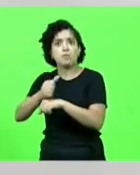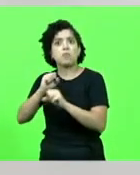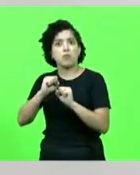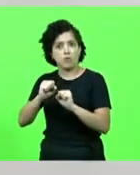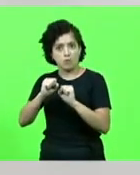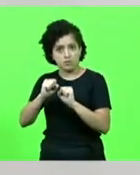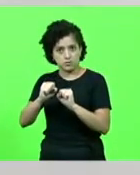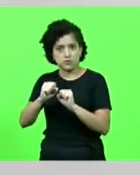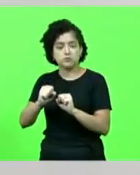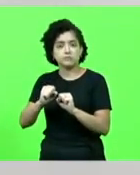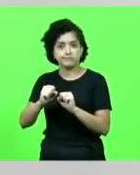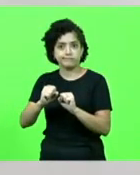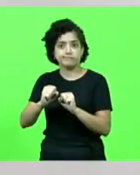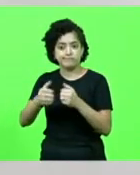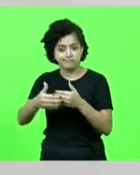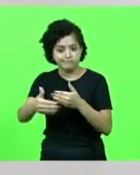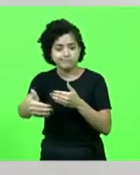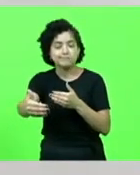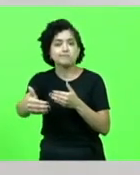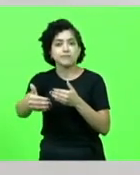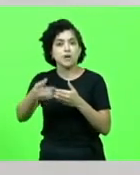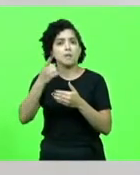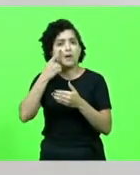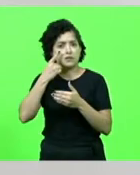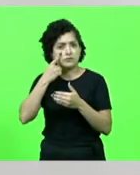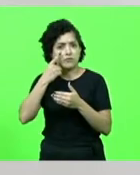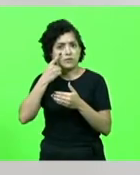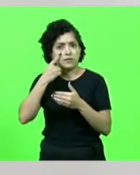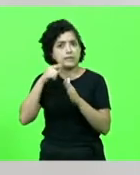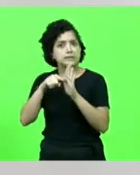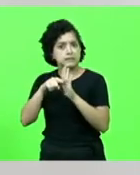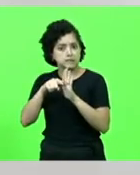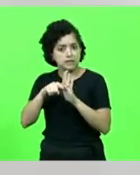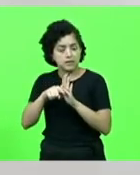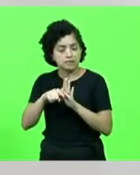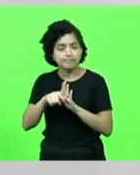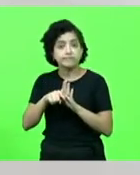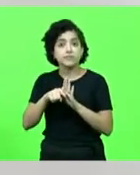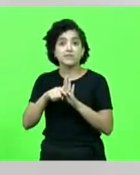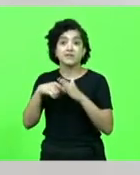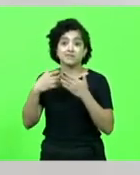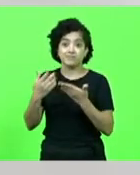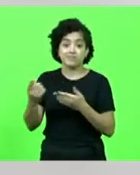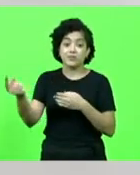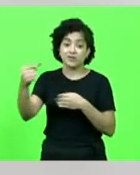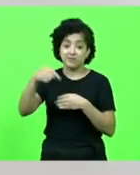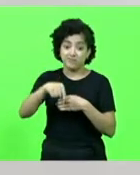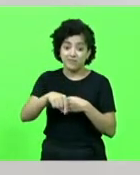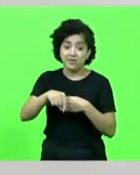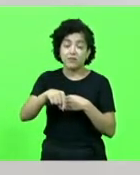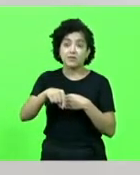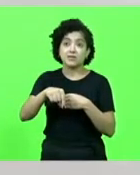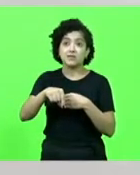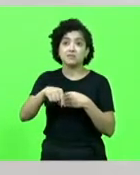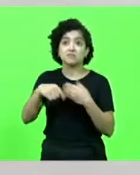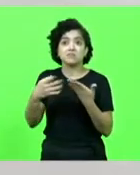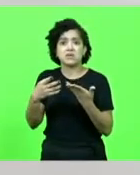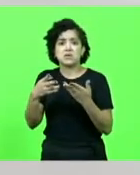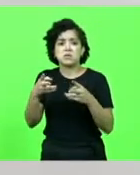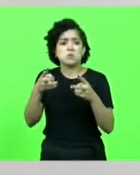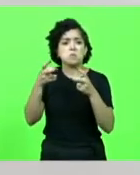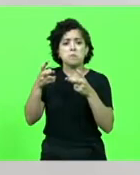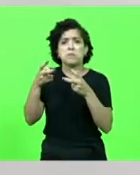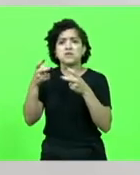fundo em cima dessa situação que infelizmente passou por essa casa aqui, por despercebido